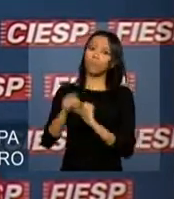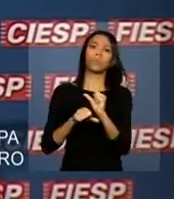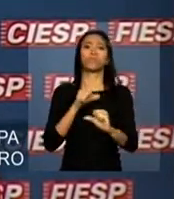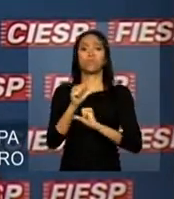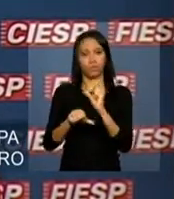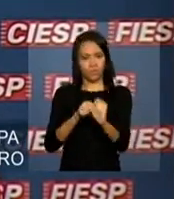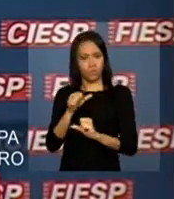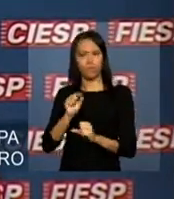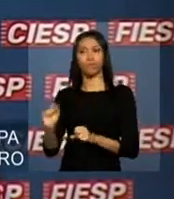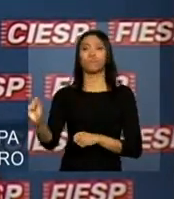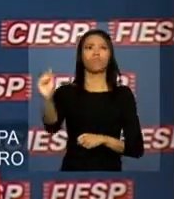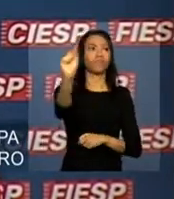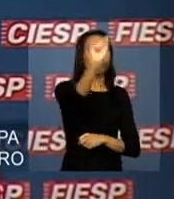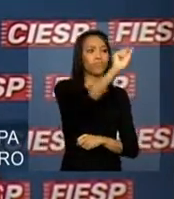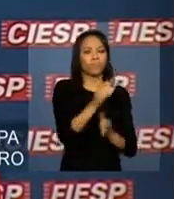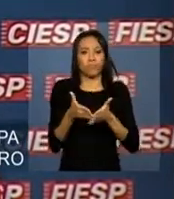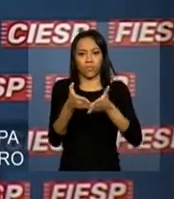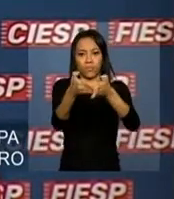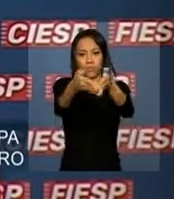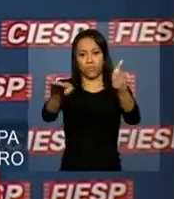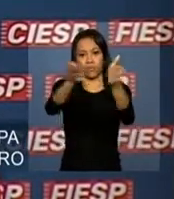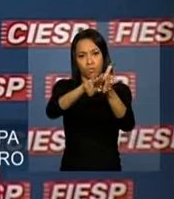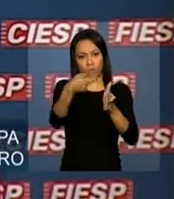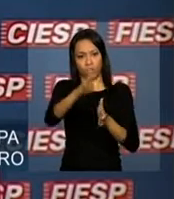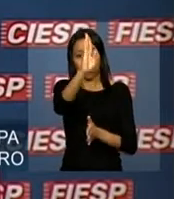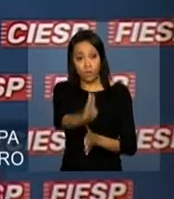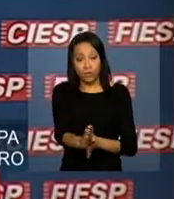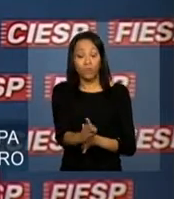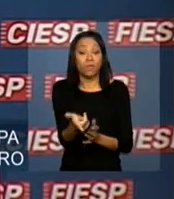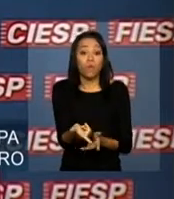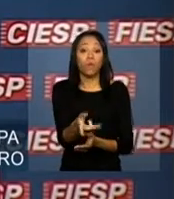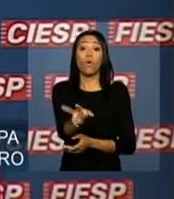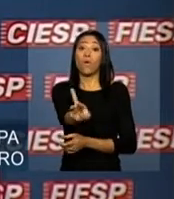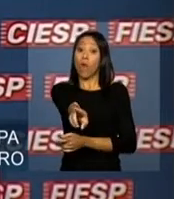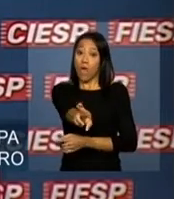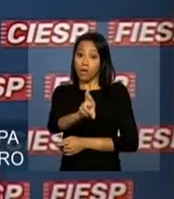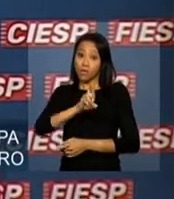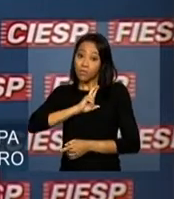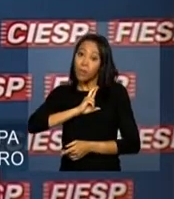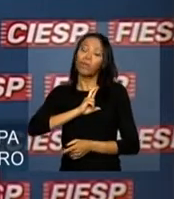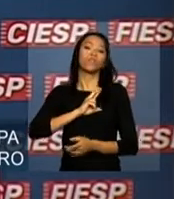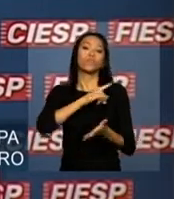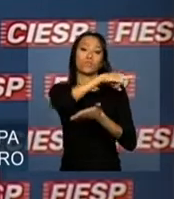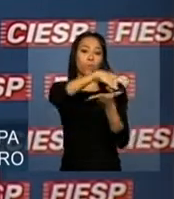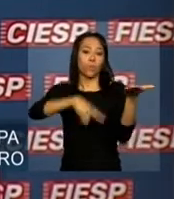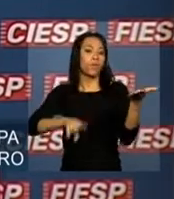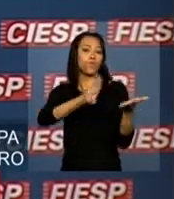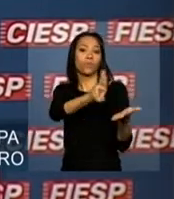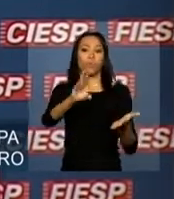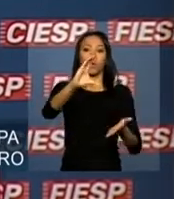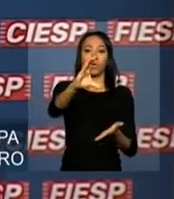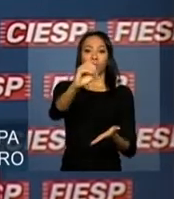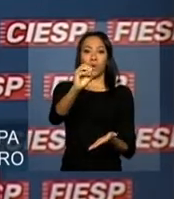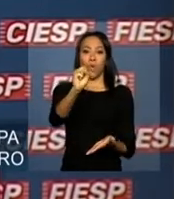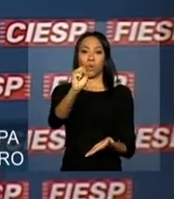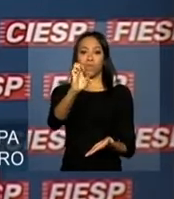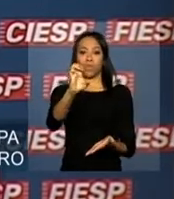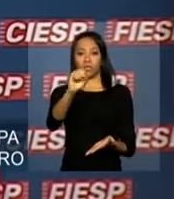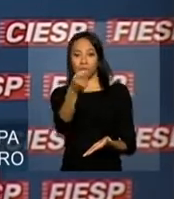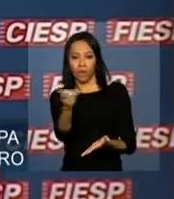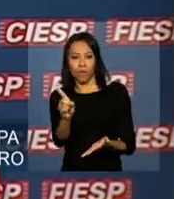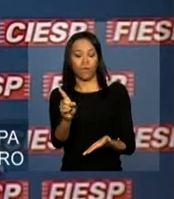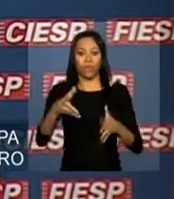portos brasileiros. O resultado das concessões que fizemos até o momento são muito animadores.